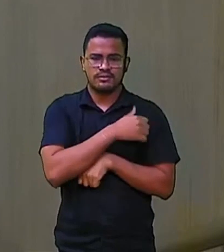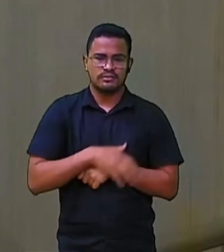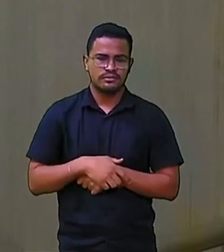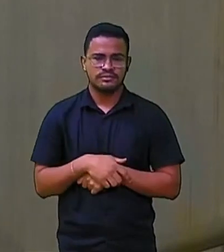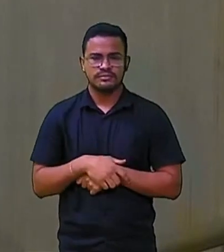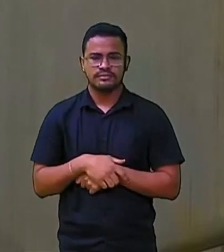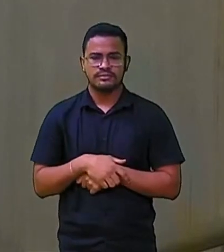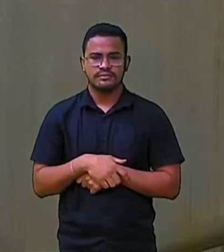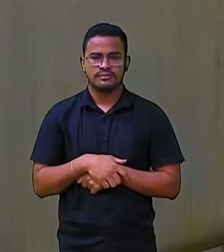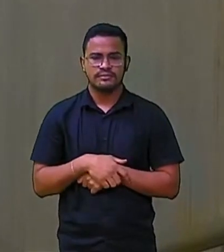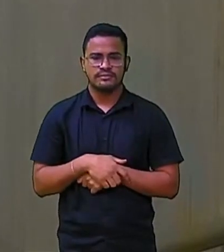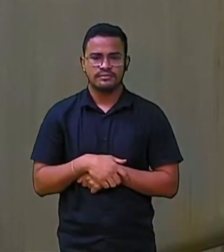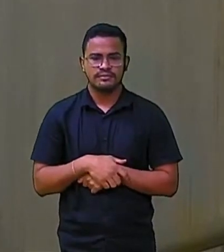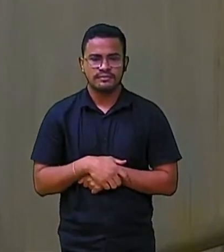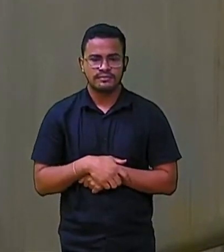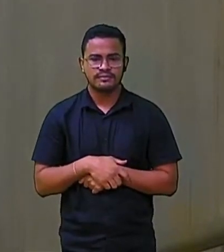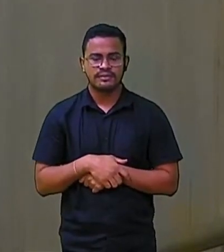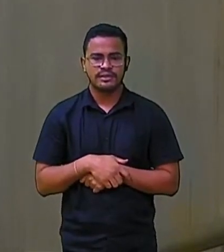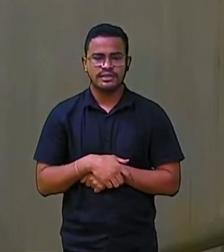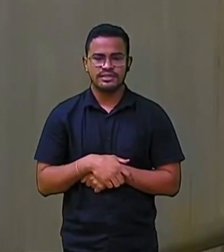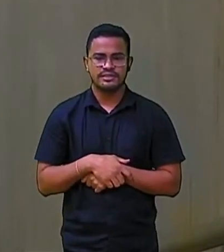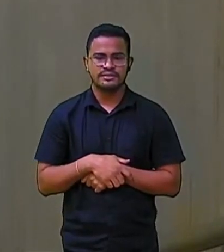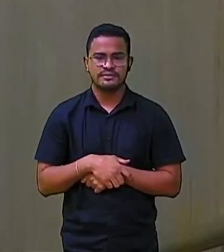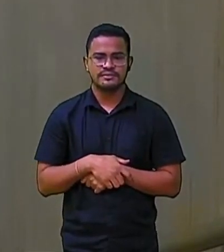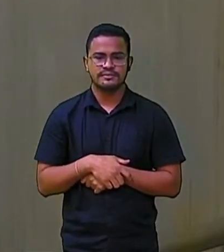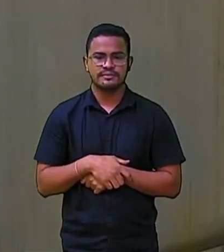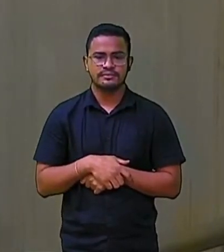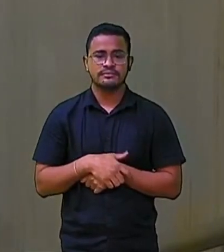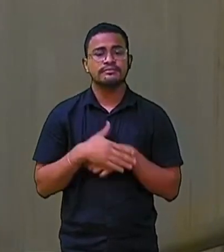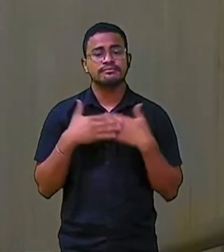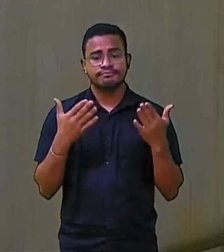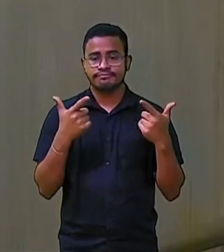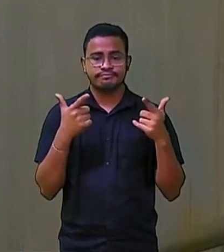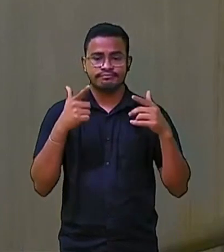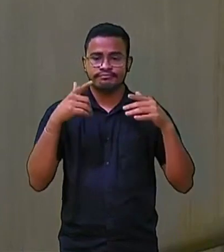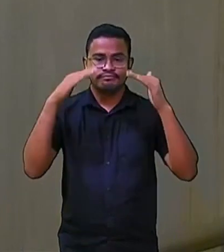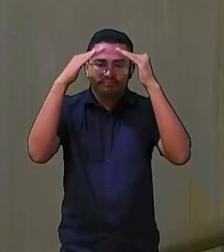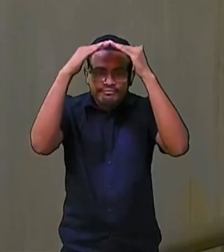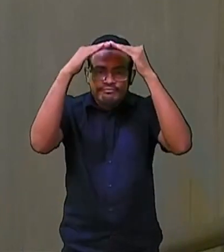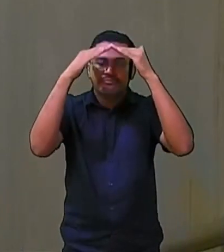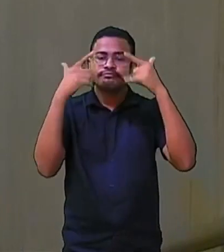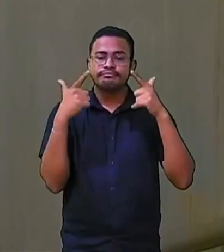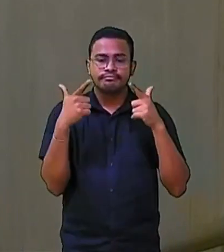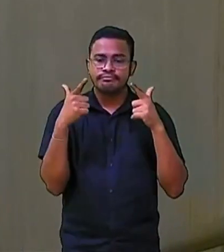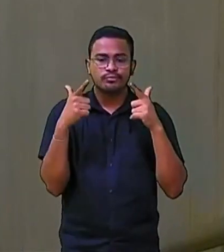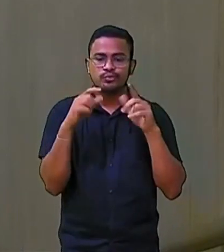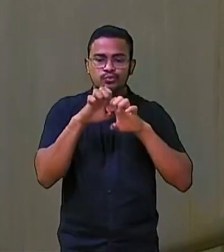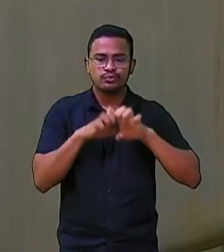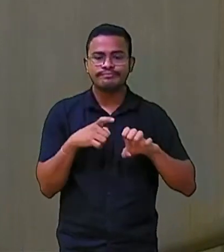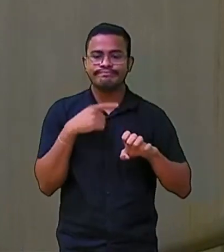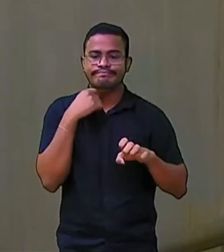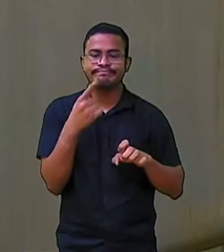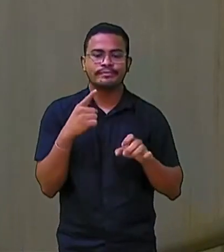e agora sem teto, sem estrutura, não tem educação